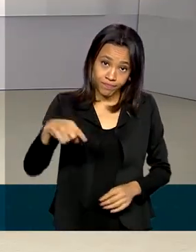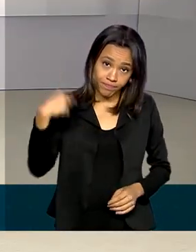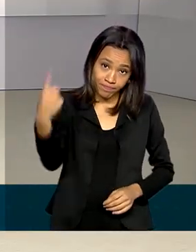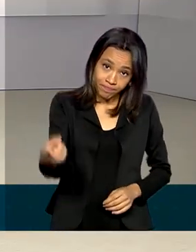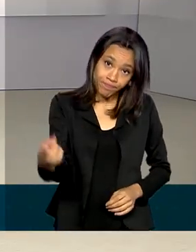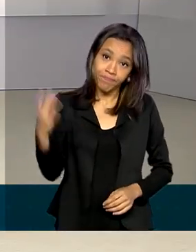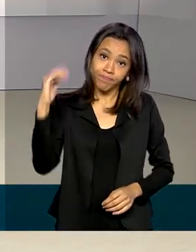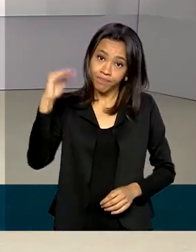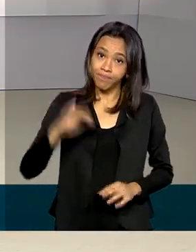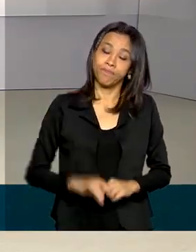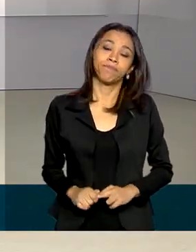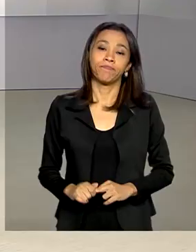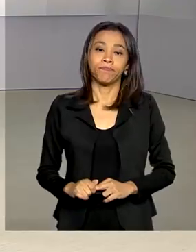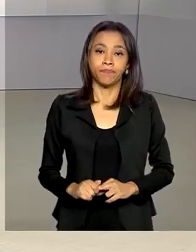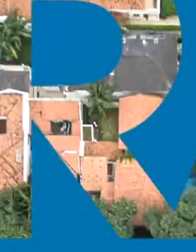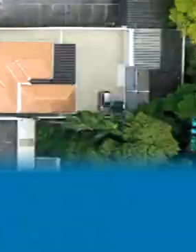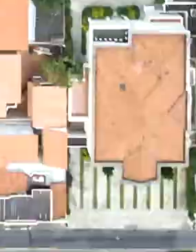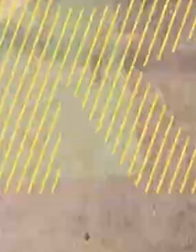próxima edição, até lá!